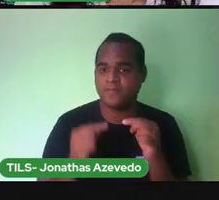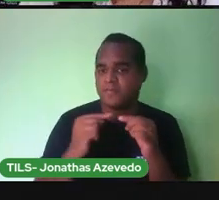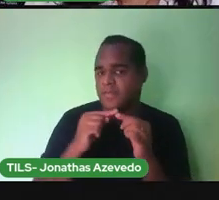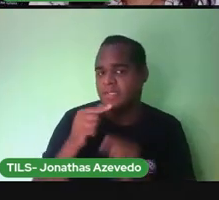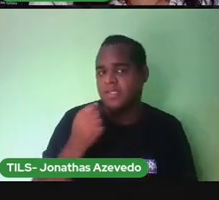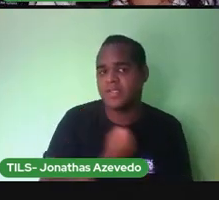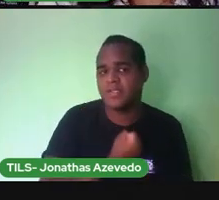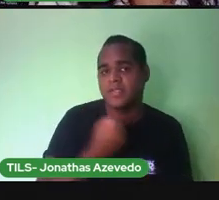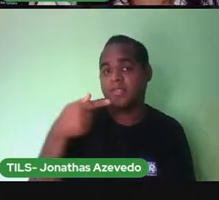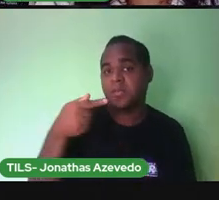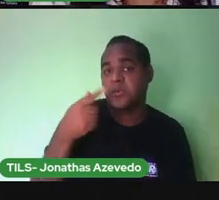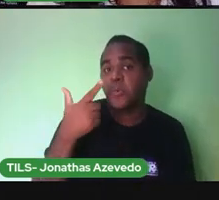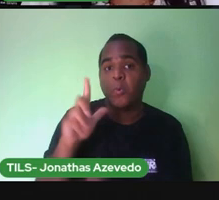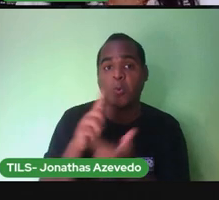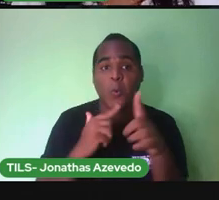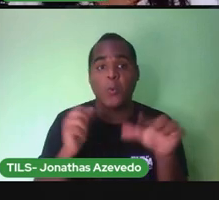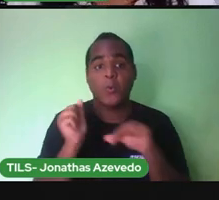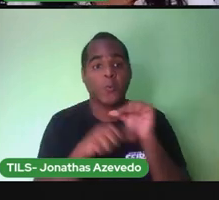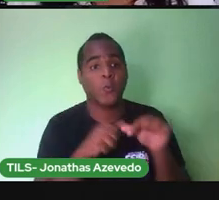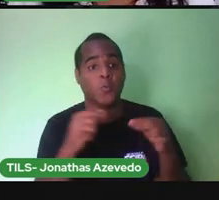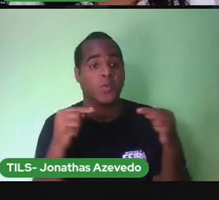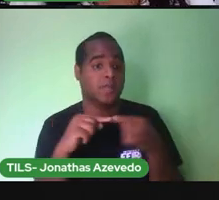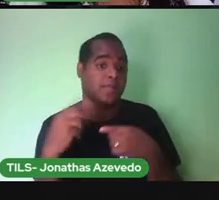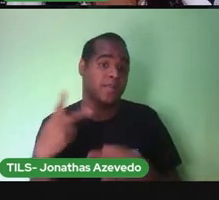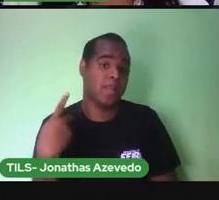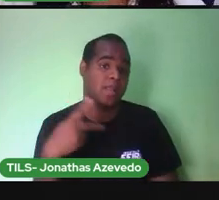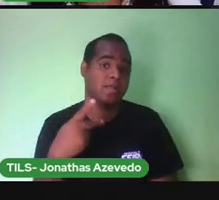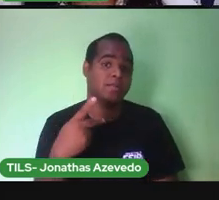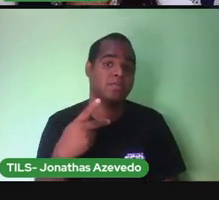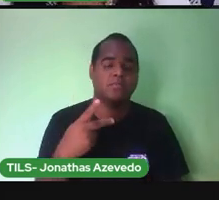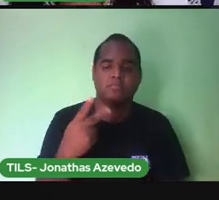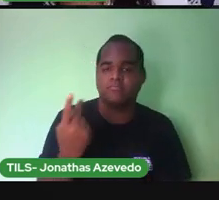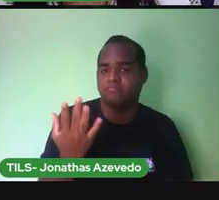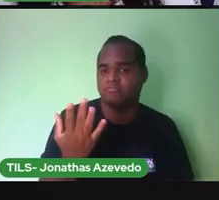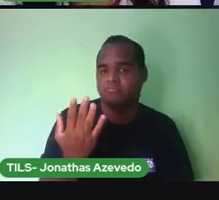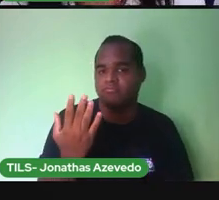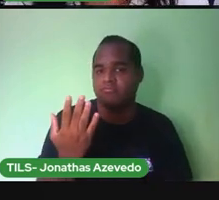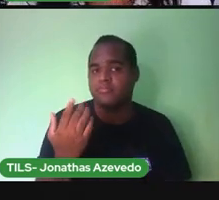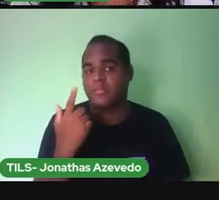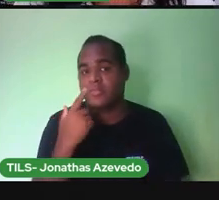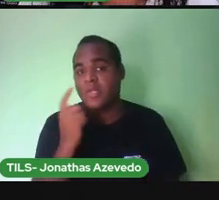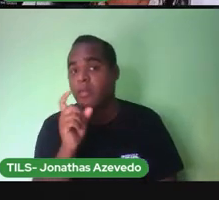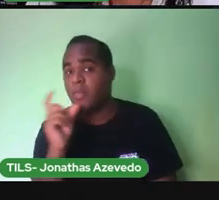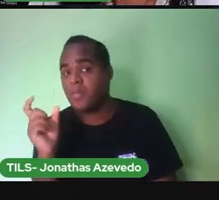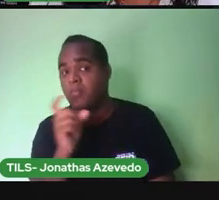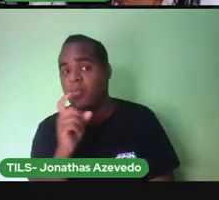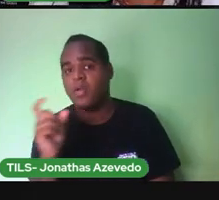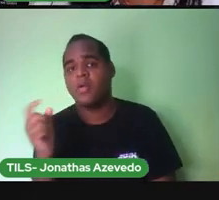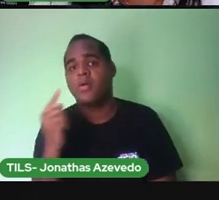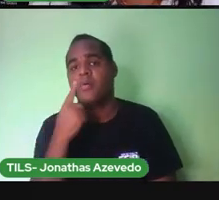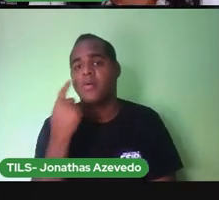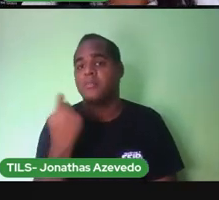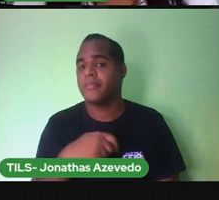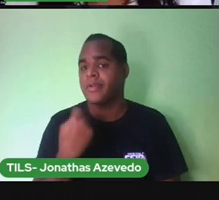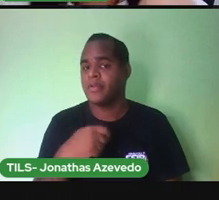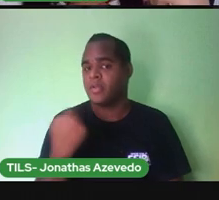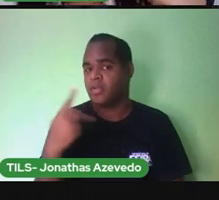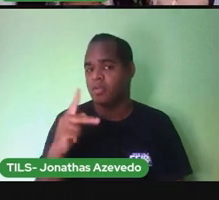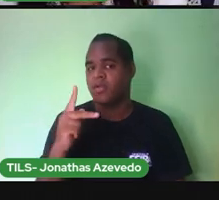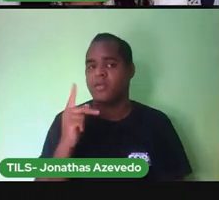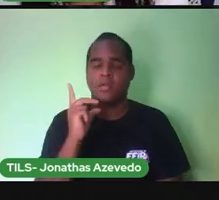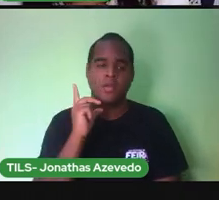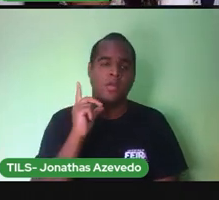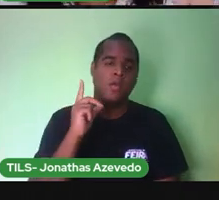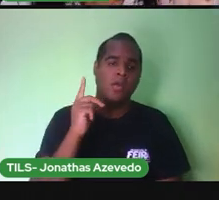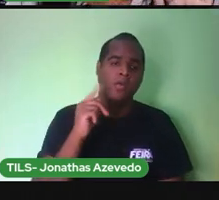Que outras palavras Eu consigo formar Com as sílabas Da palavra Gato O